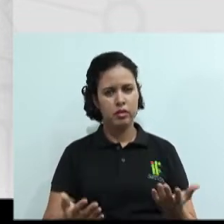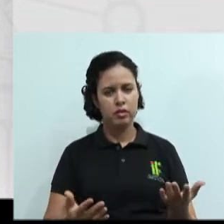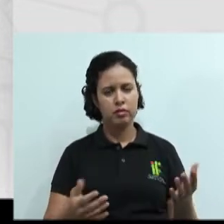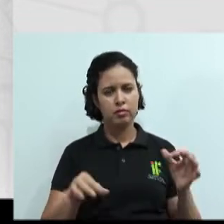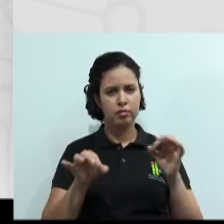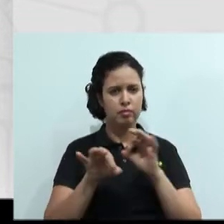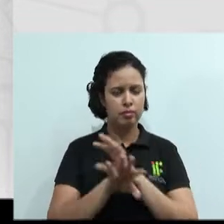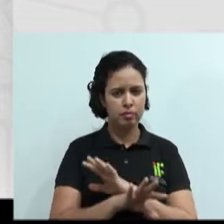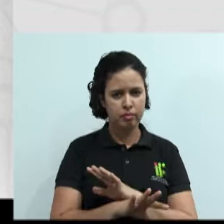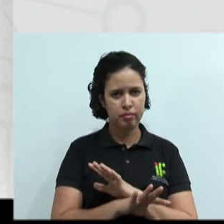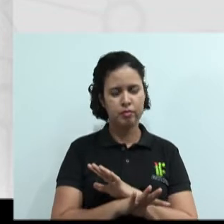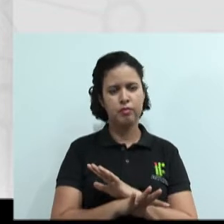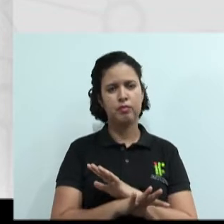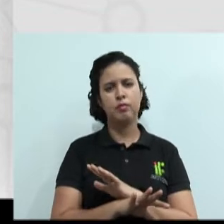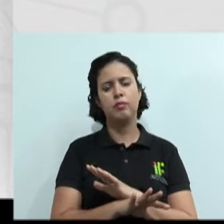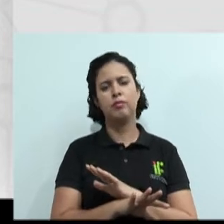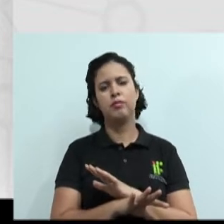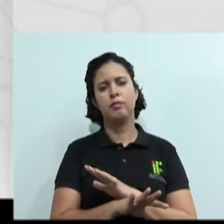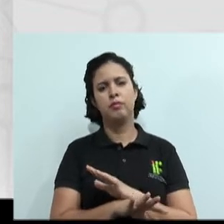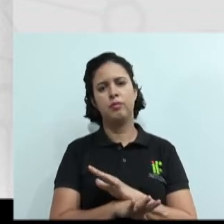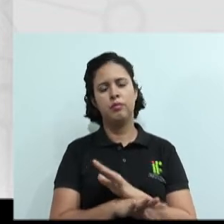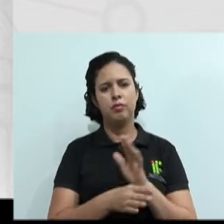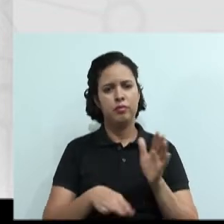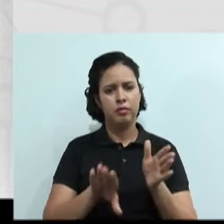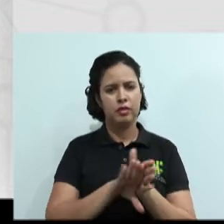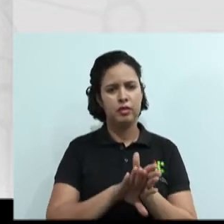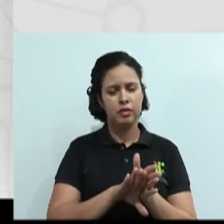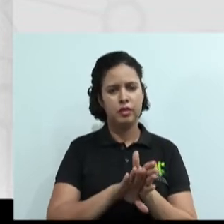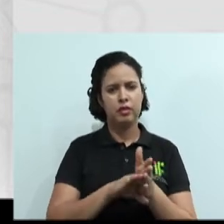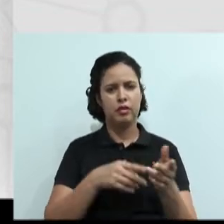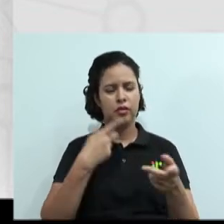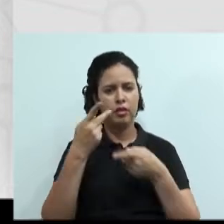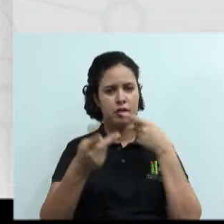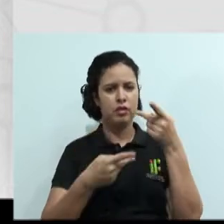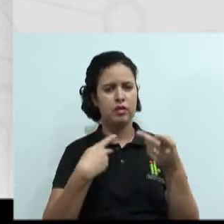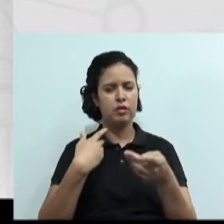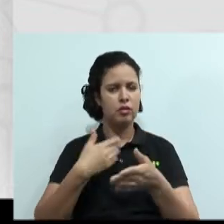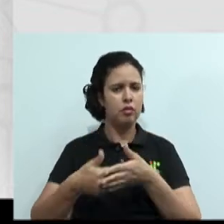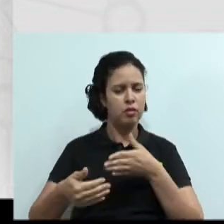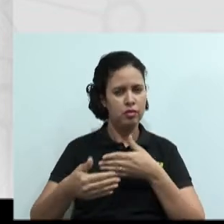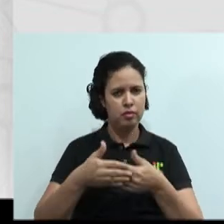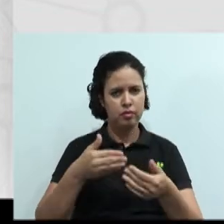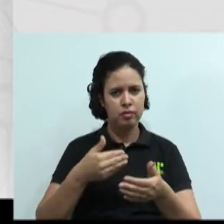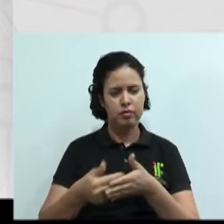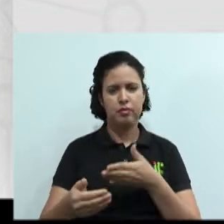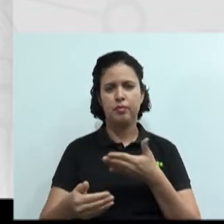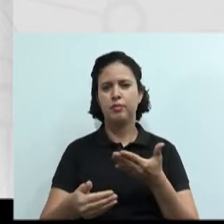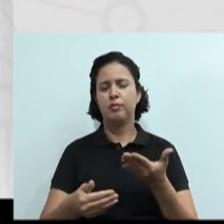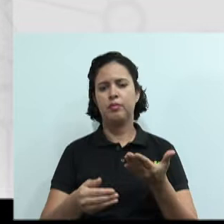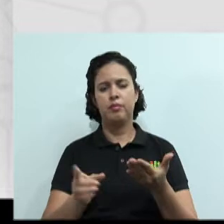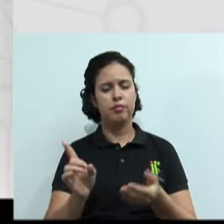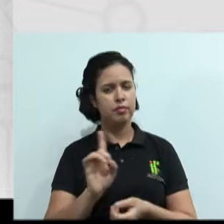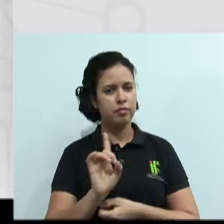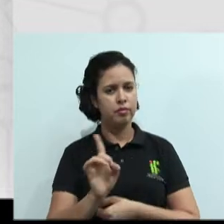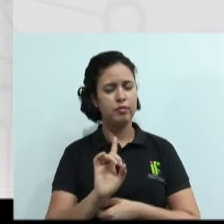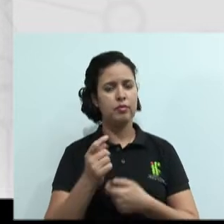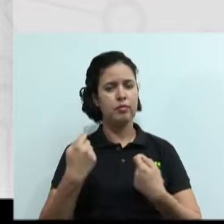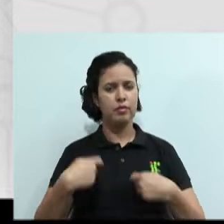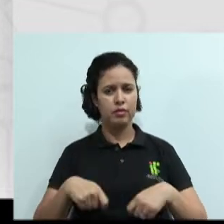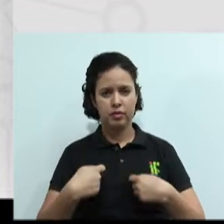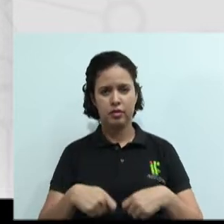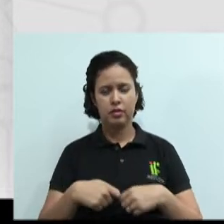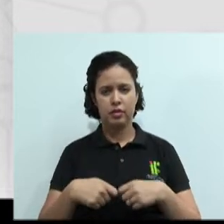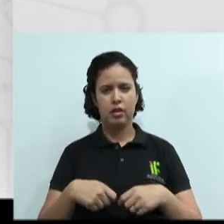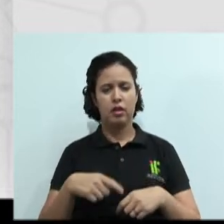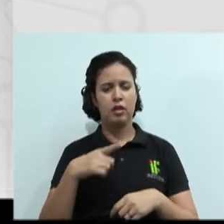você não vai chegar de qualquer jeito. não vai chegar falando qualquer palavra, né? Você não vai chegar abordando a pessoa de qualquer maneira. É preciso você